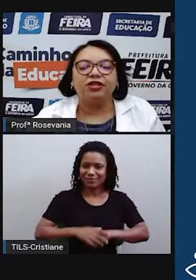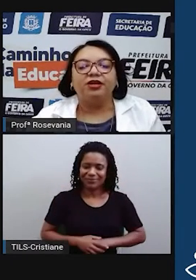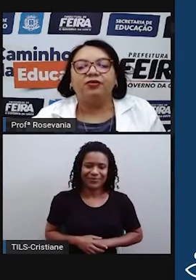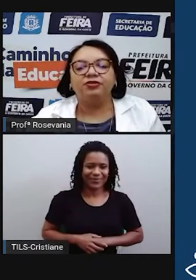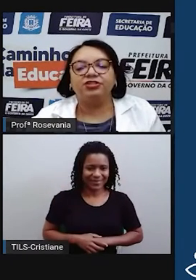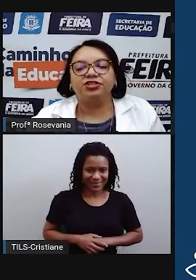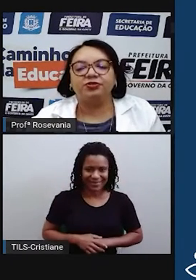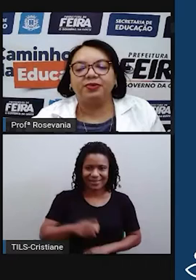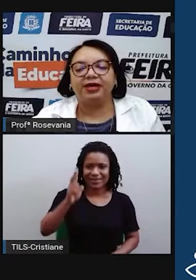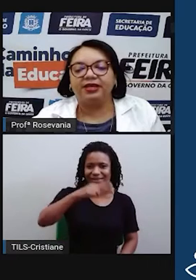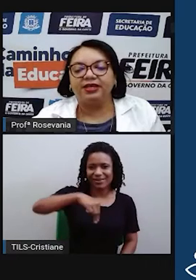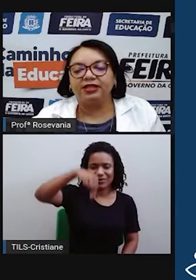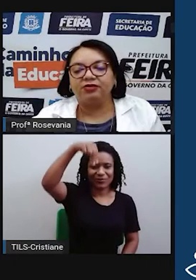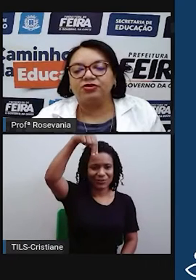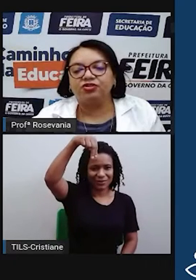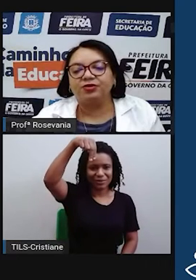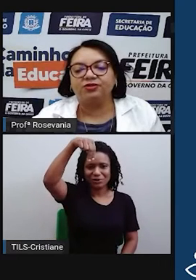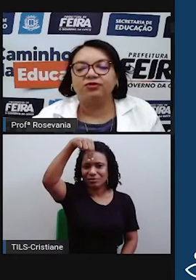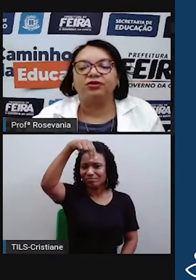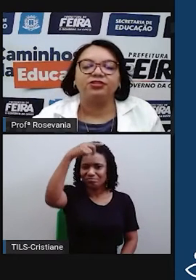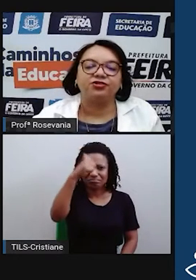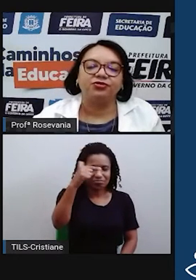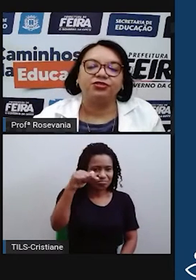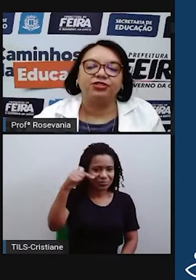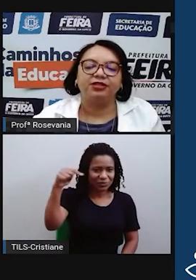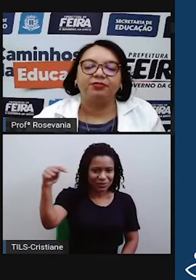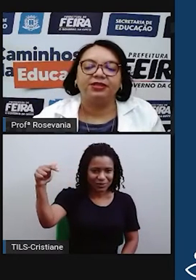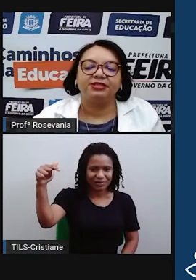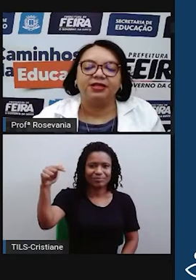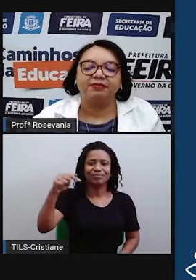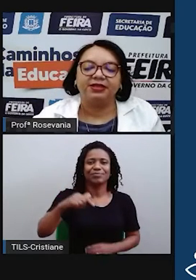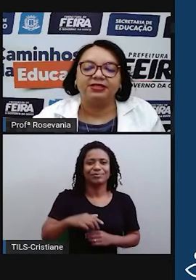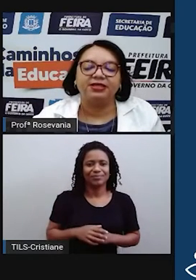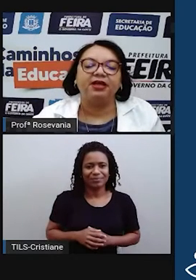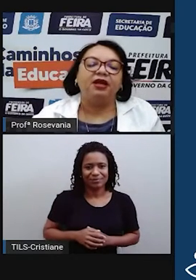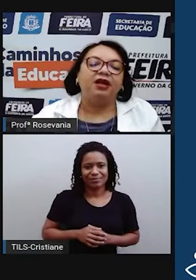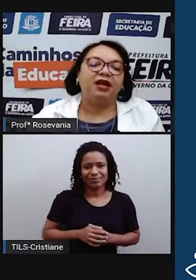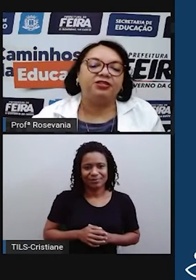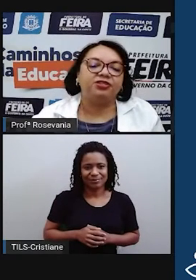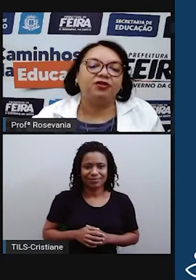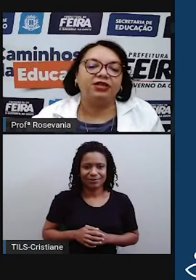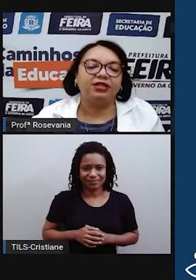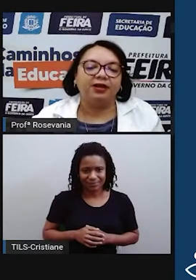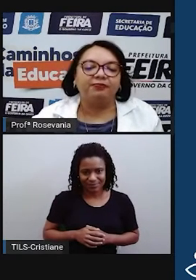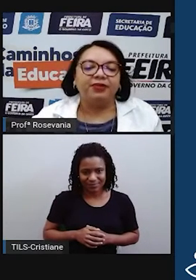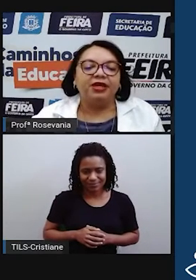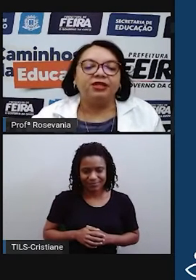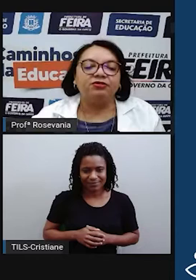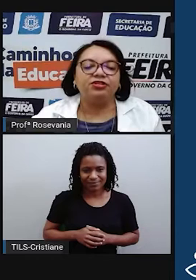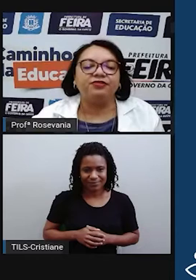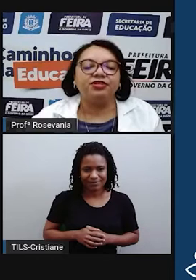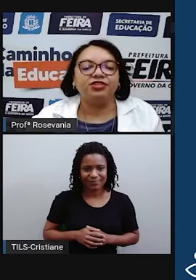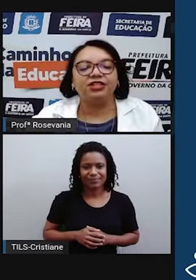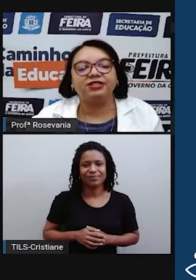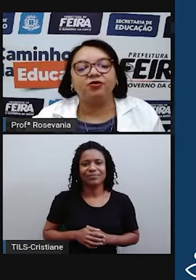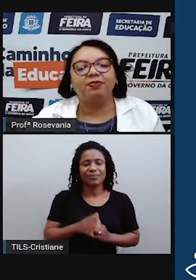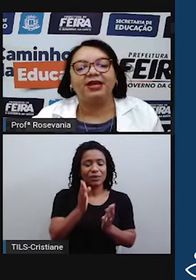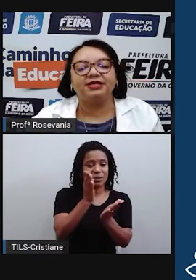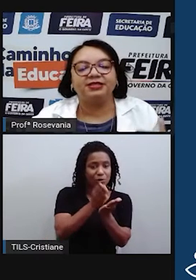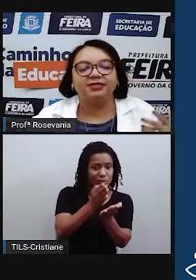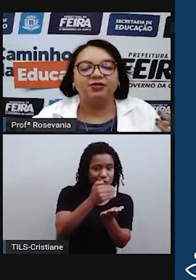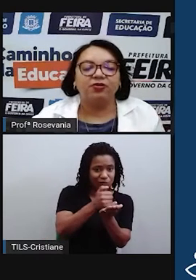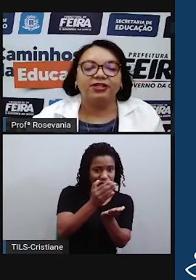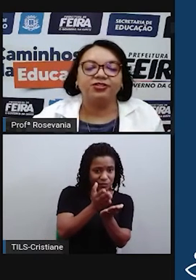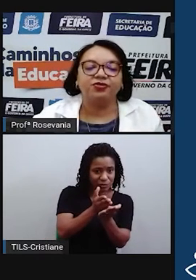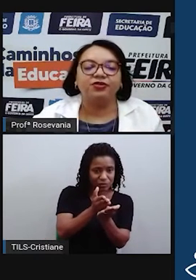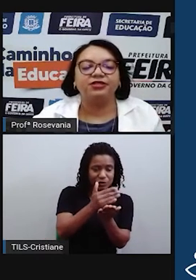norte, onde a gente pega aqui, tudinho para ser o nordeste hoje, né? Não pertencia, pertencia à região oriental. Então, dividia-se o